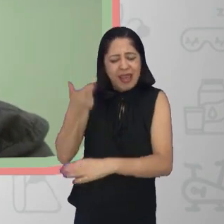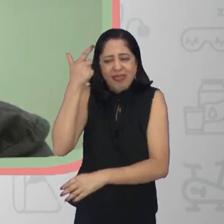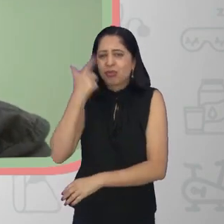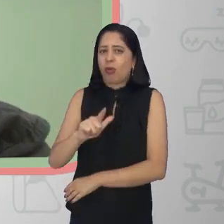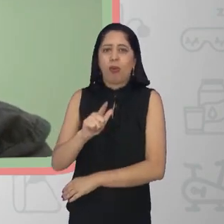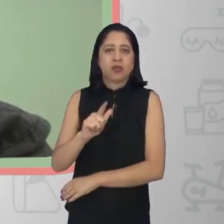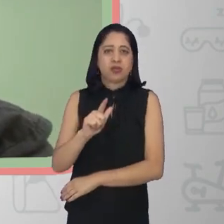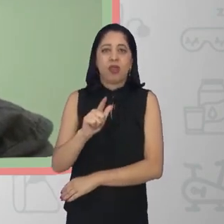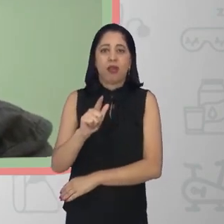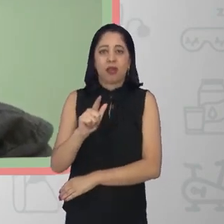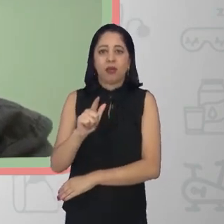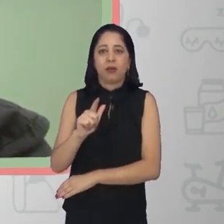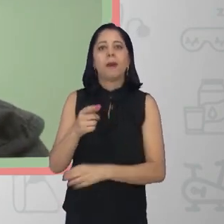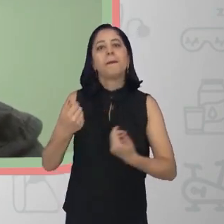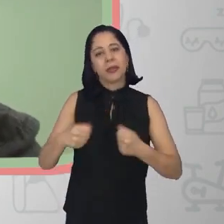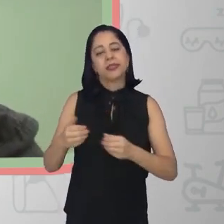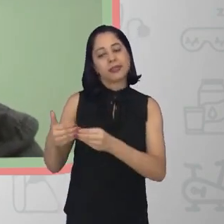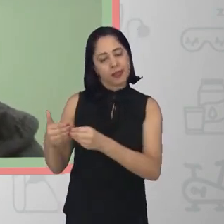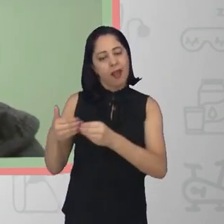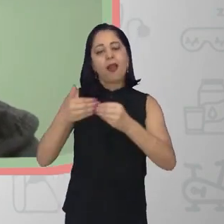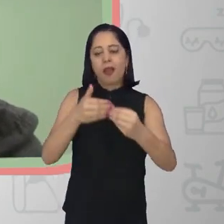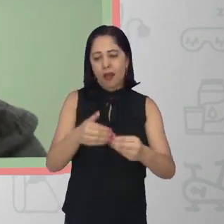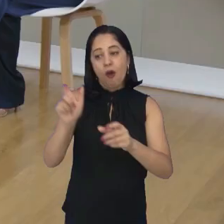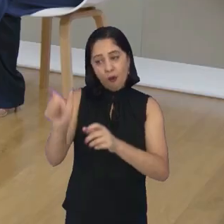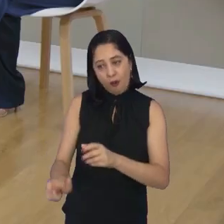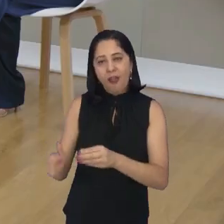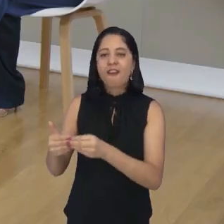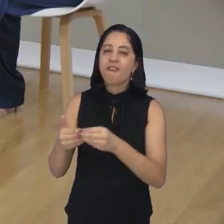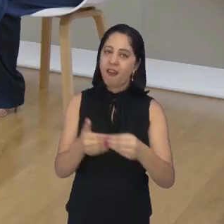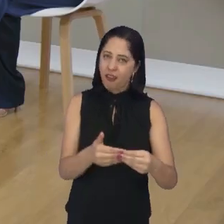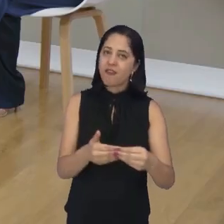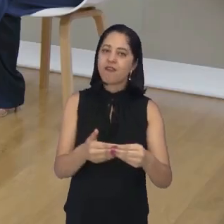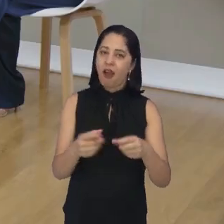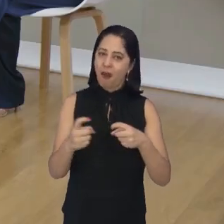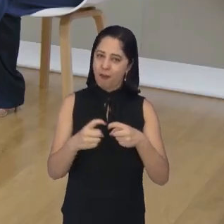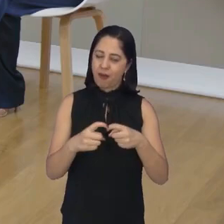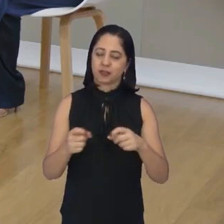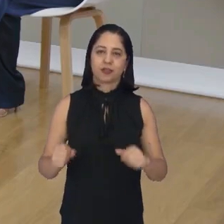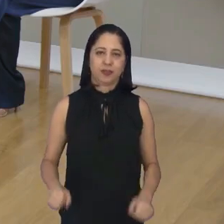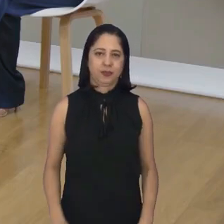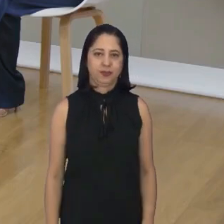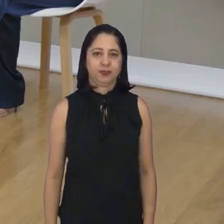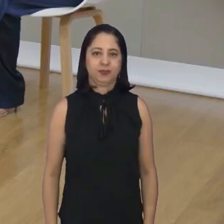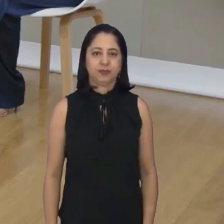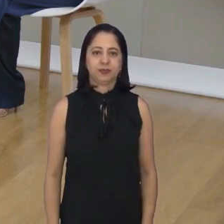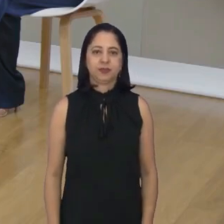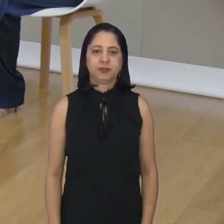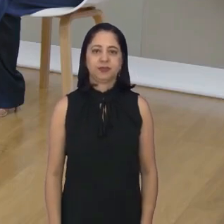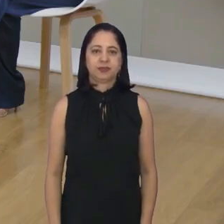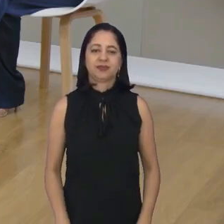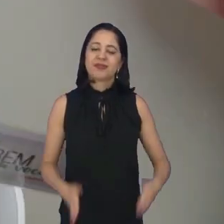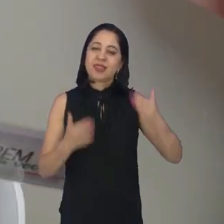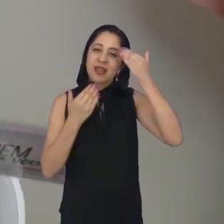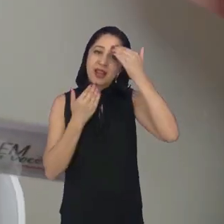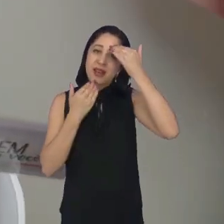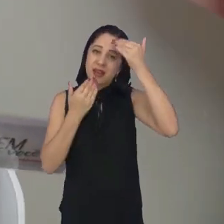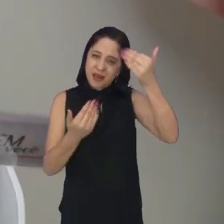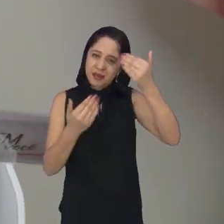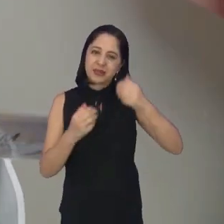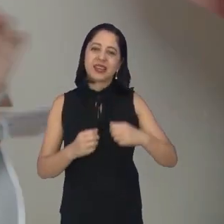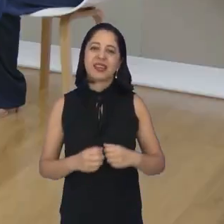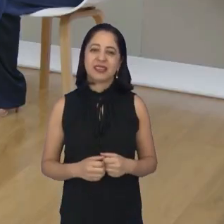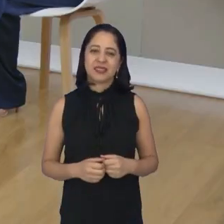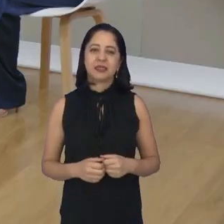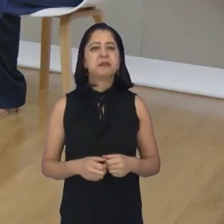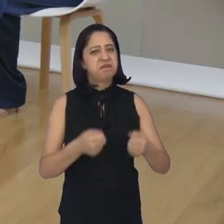não está conseguindo ajudar, talvez seja o motivo e o momento do encaminhamento. Muito obrigada, doutor Fernando.